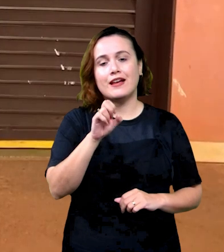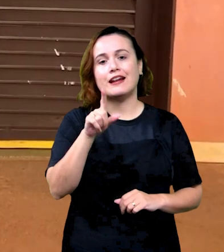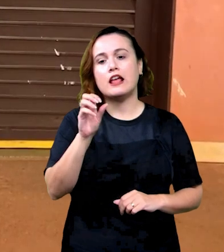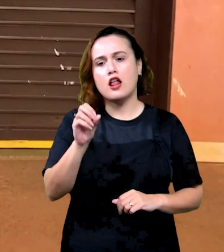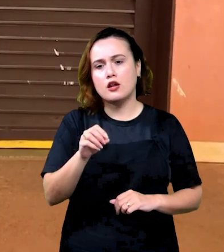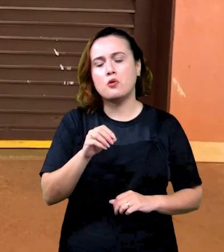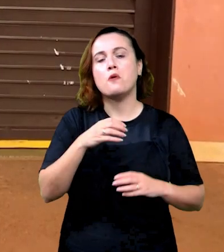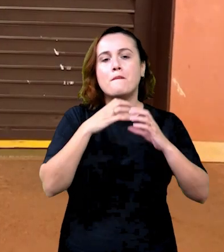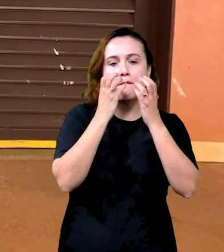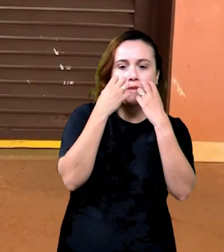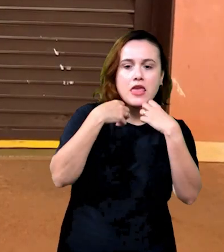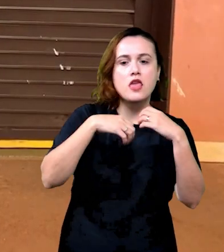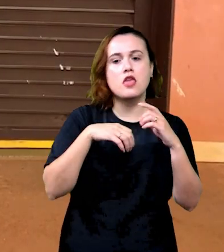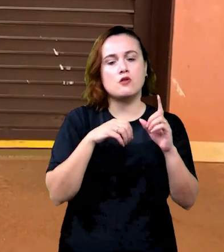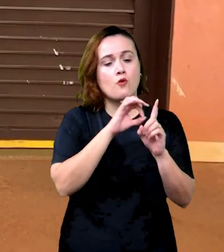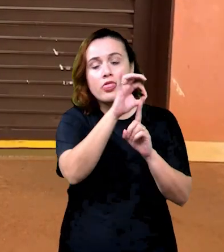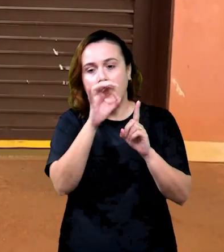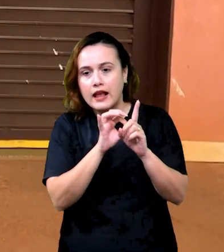trigo, torta de mamona,